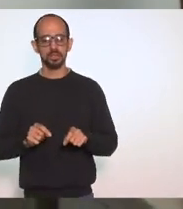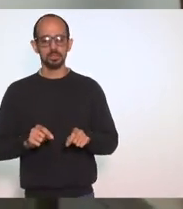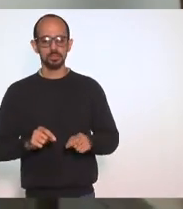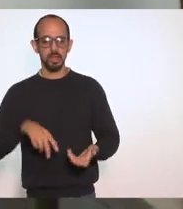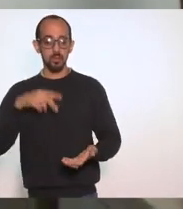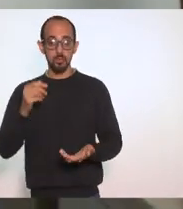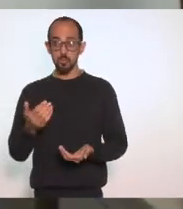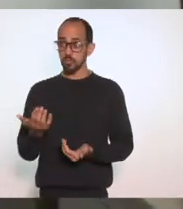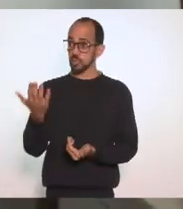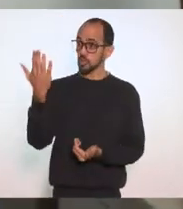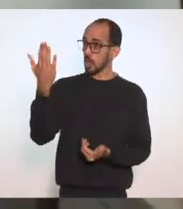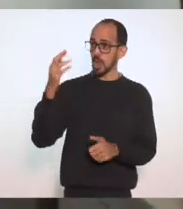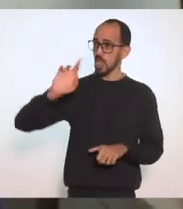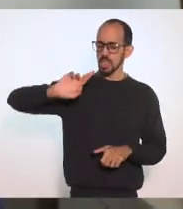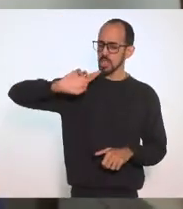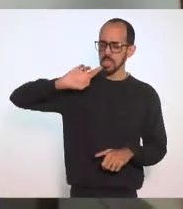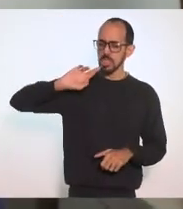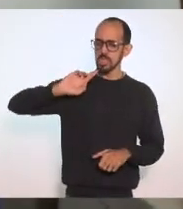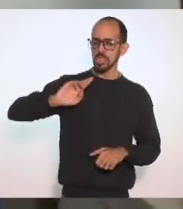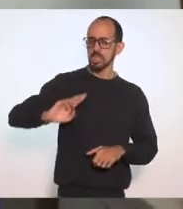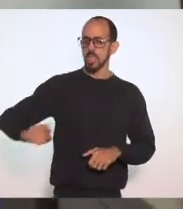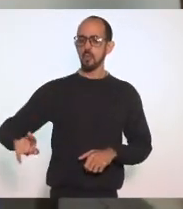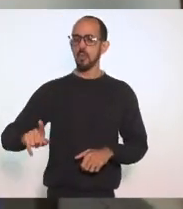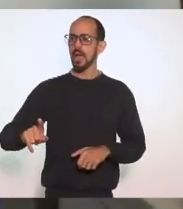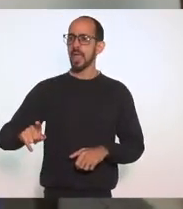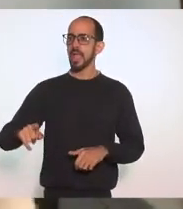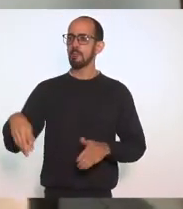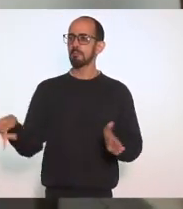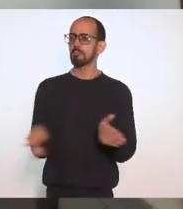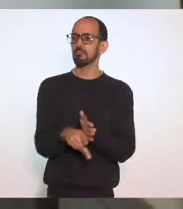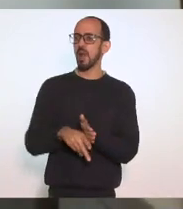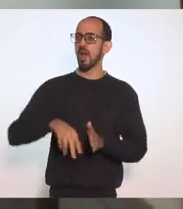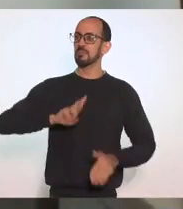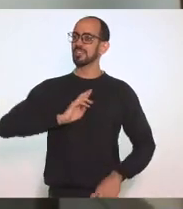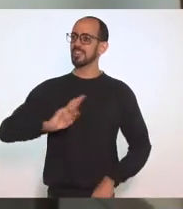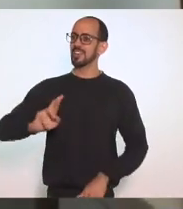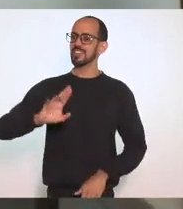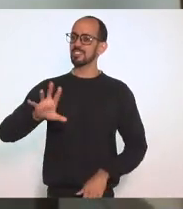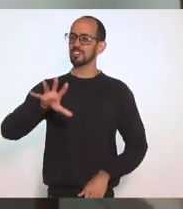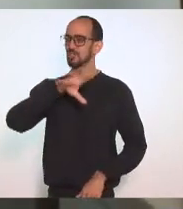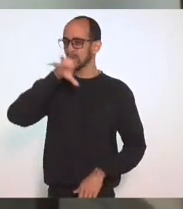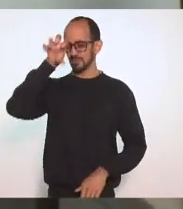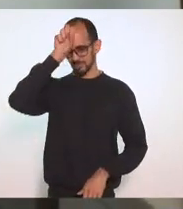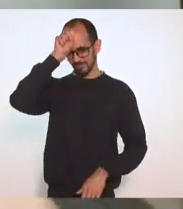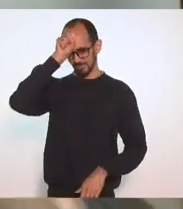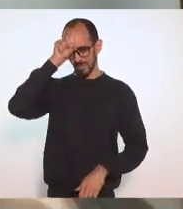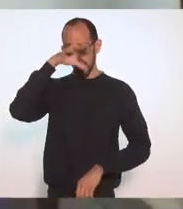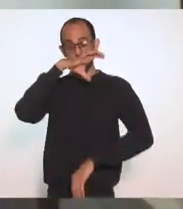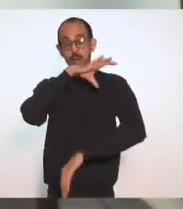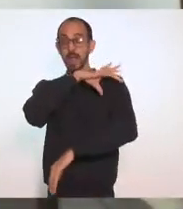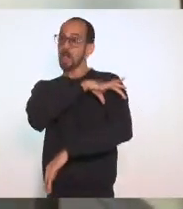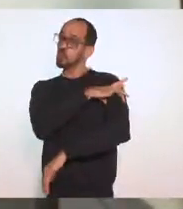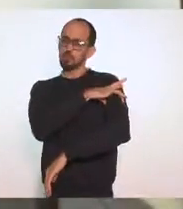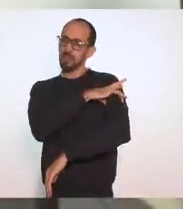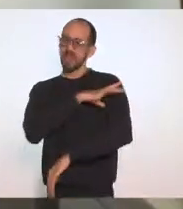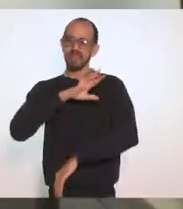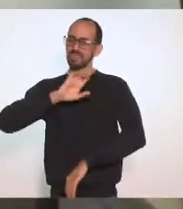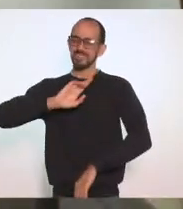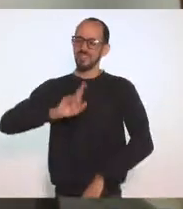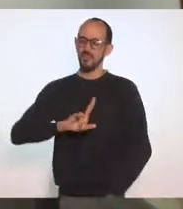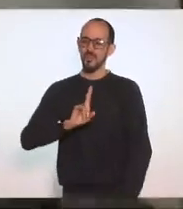Francisco Não é do culto Do candomblé Vossa excelência Traz no sangue